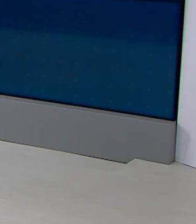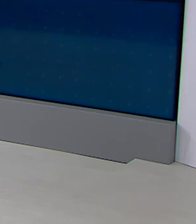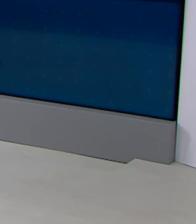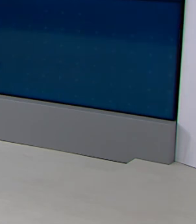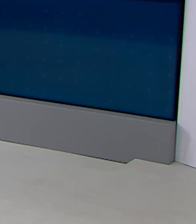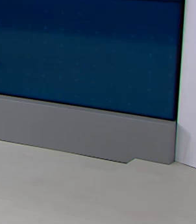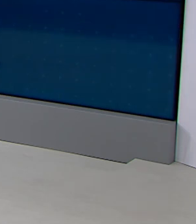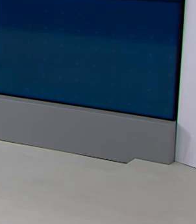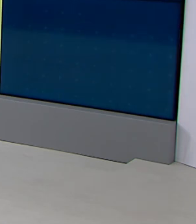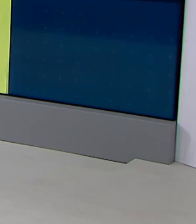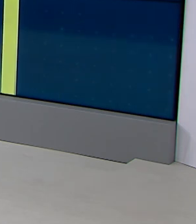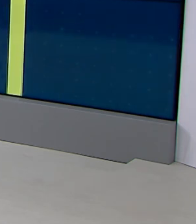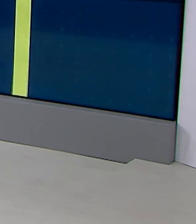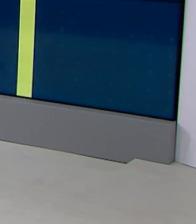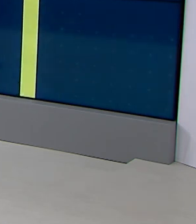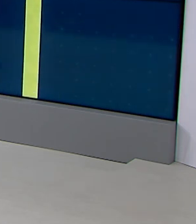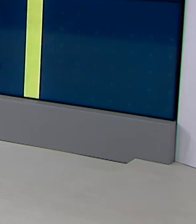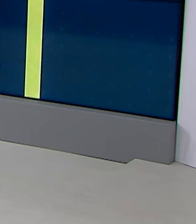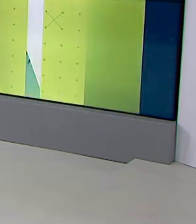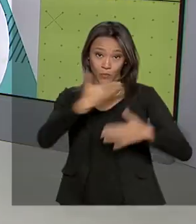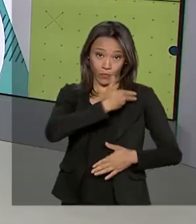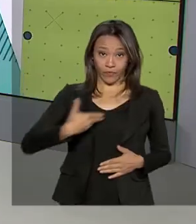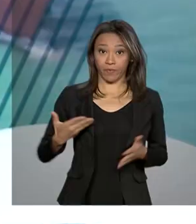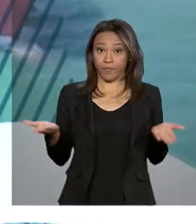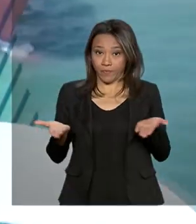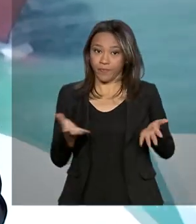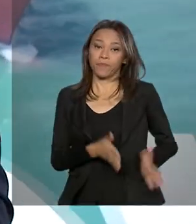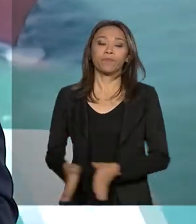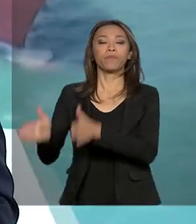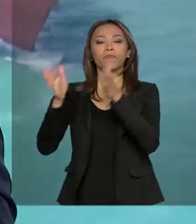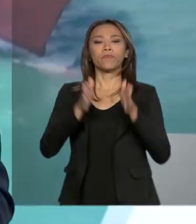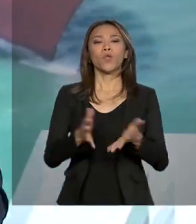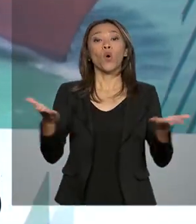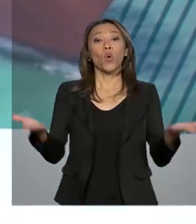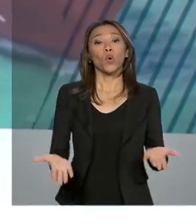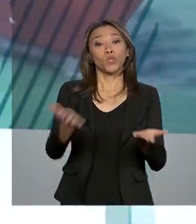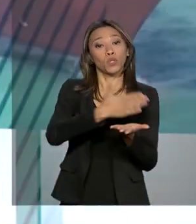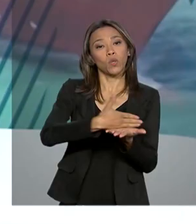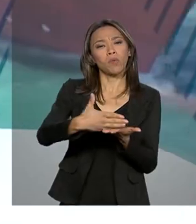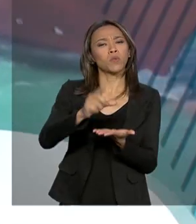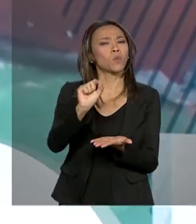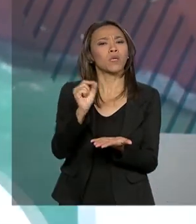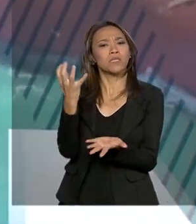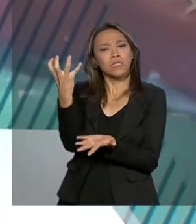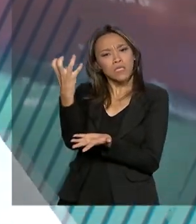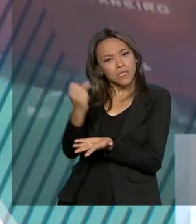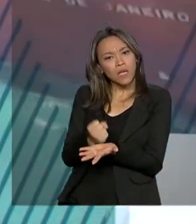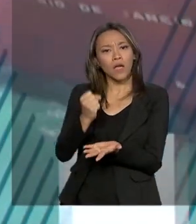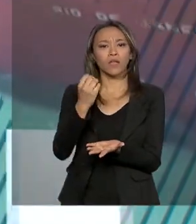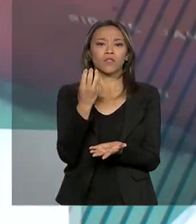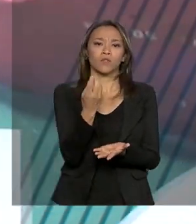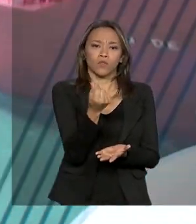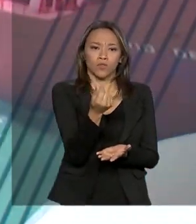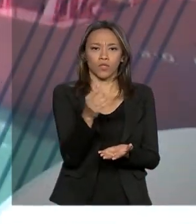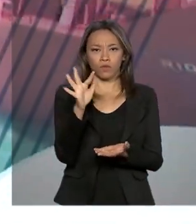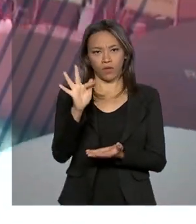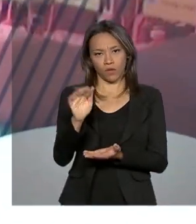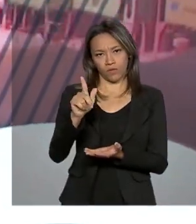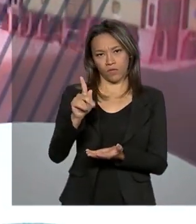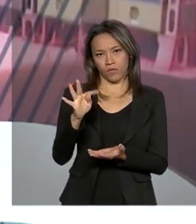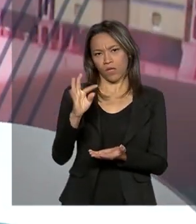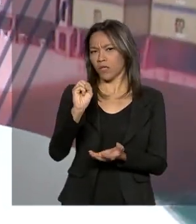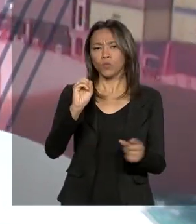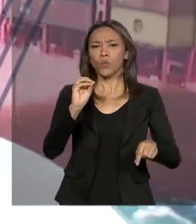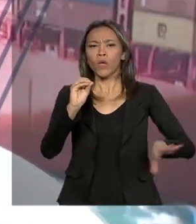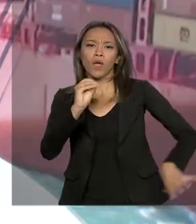Olá, já estamos no ar com o governo agora. Começam hoje os saques do valor complementar do FGTS, ou seja,